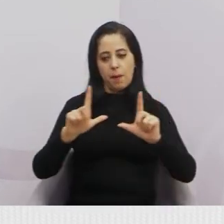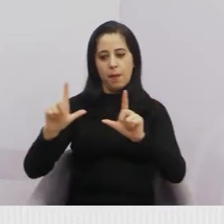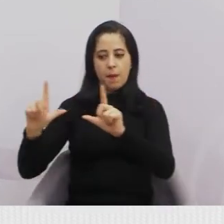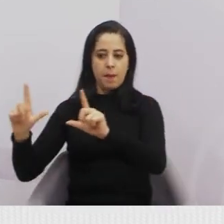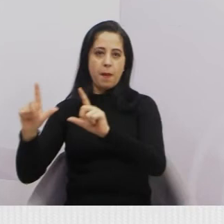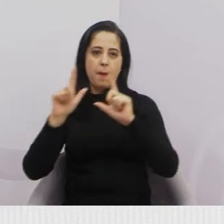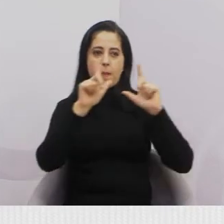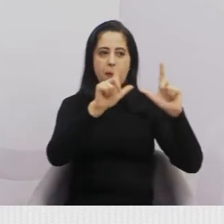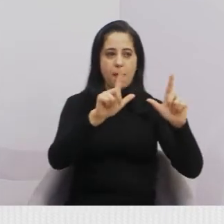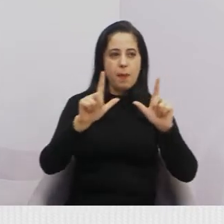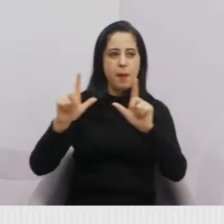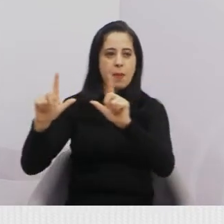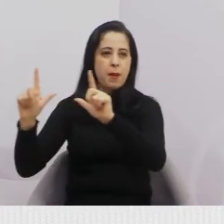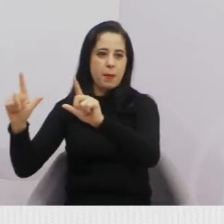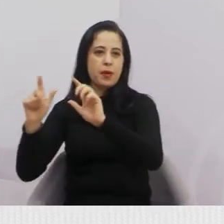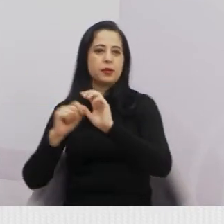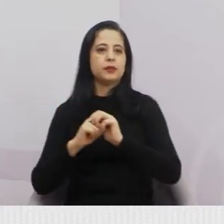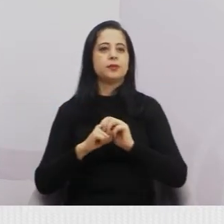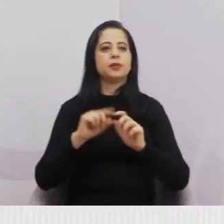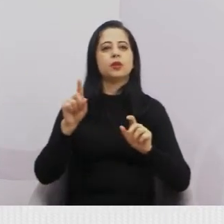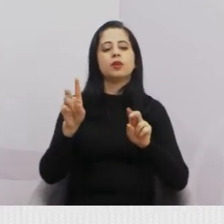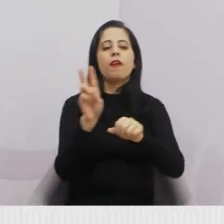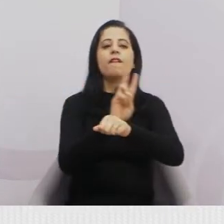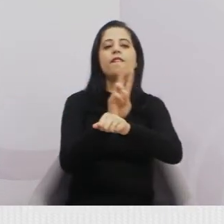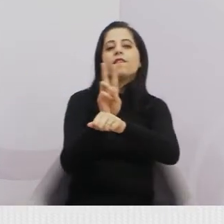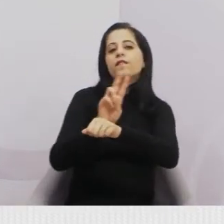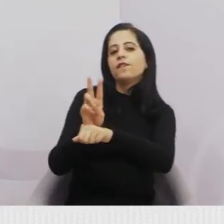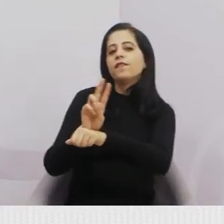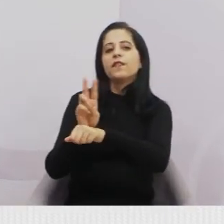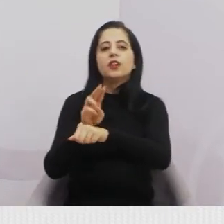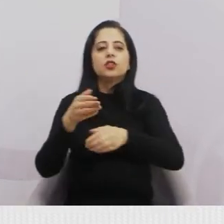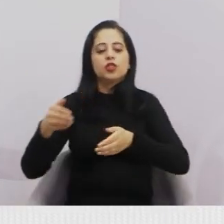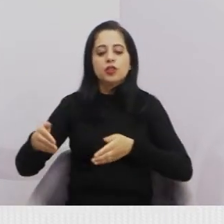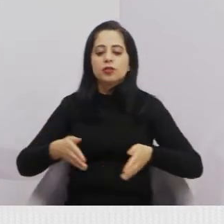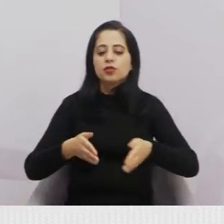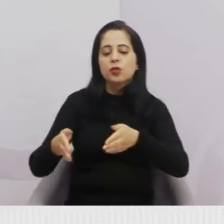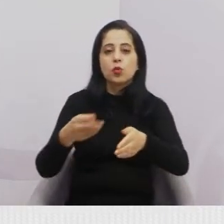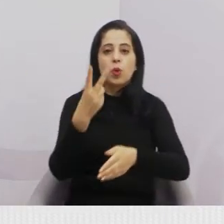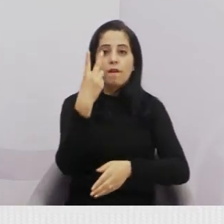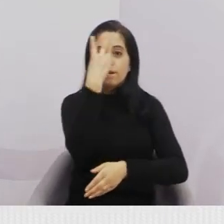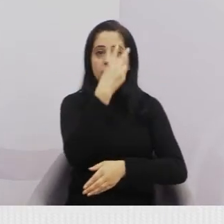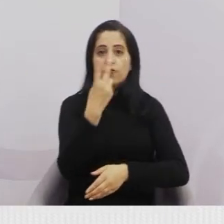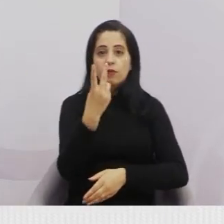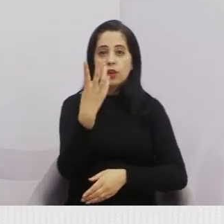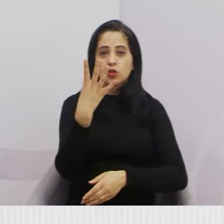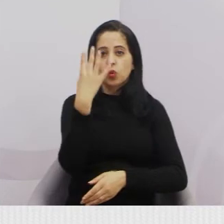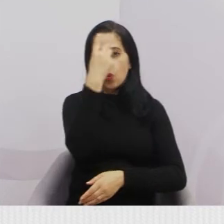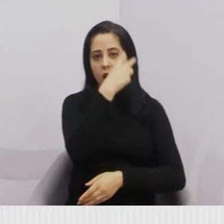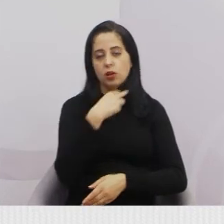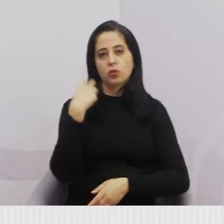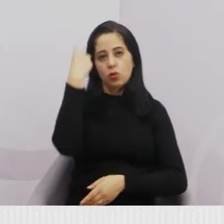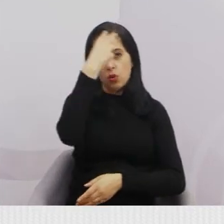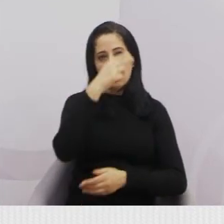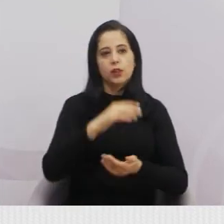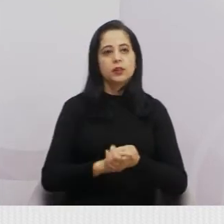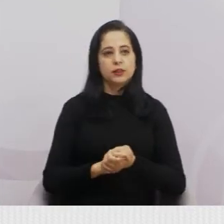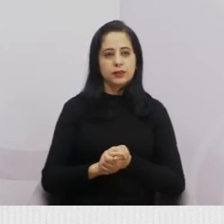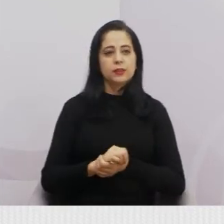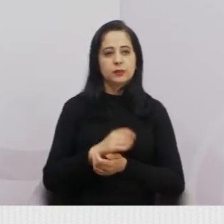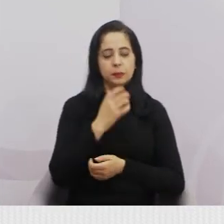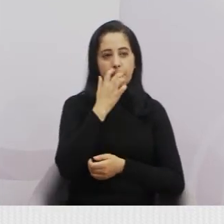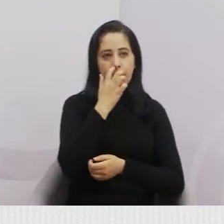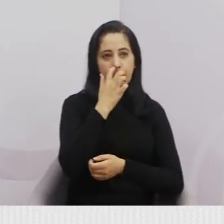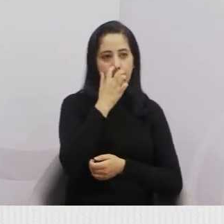Dom Pedro I. São 91 câmeras, funcionando 24 horas. É o COI deles lá, tá?